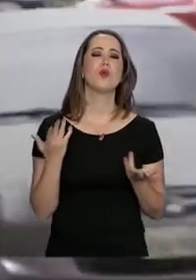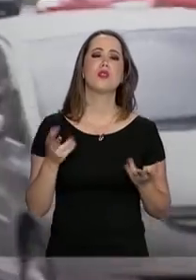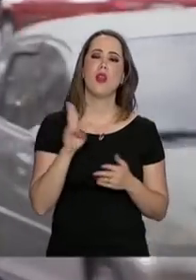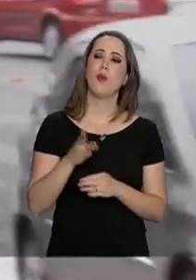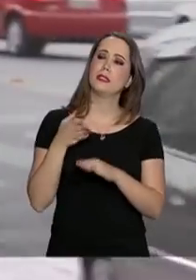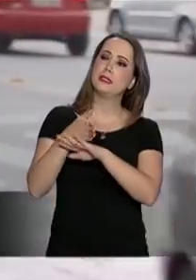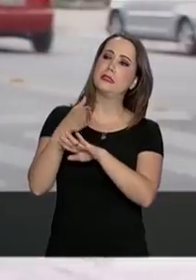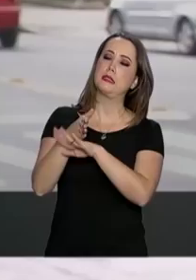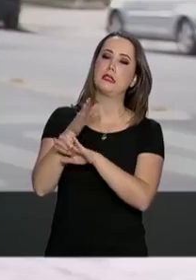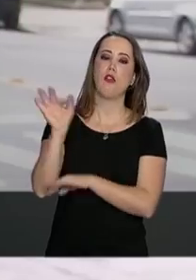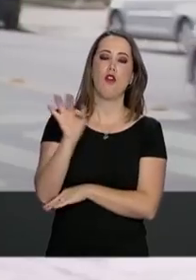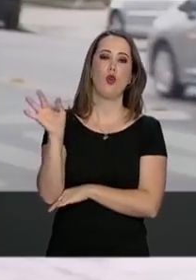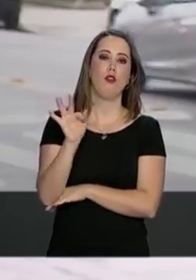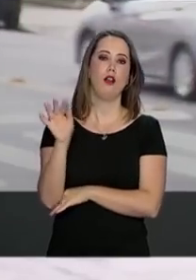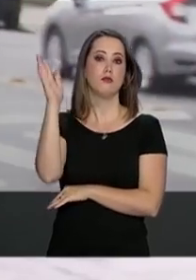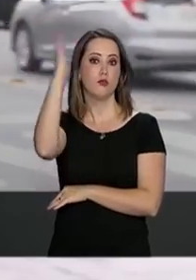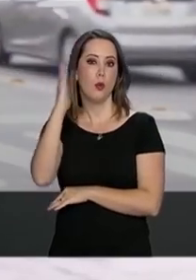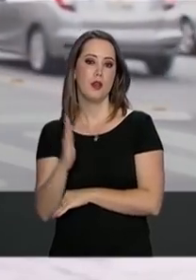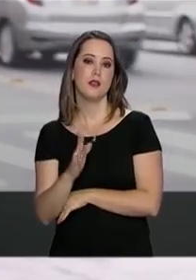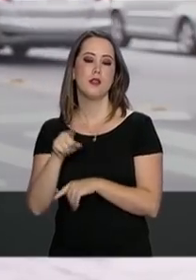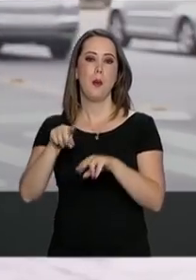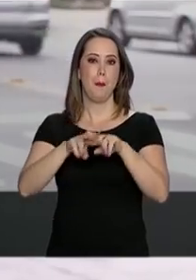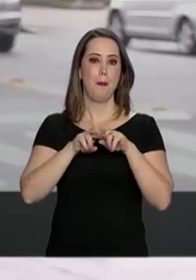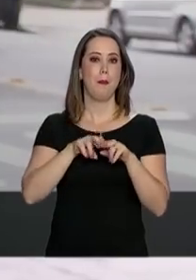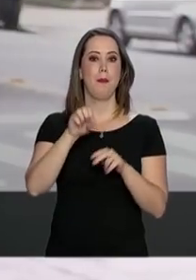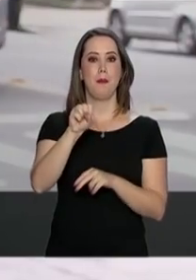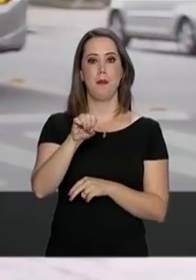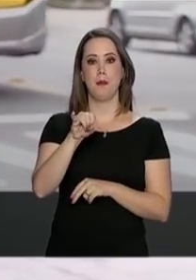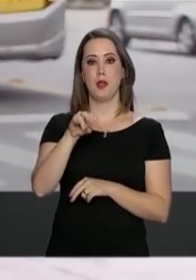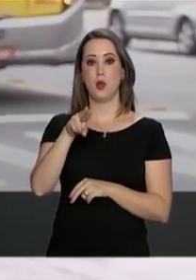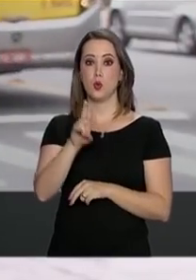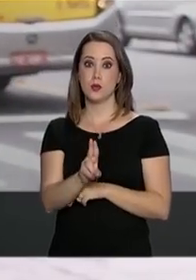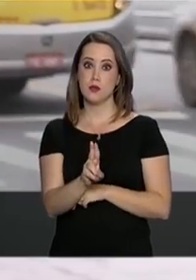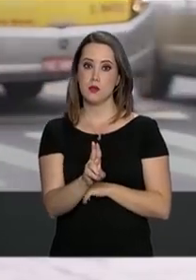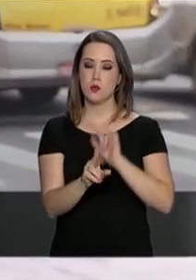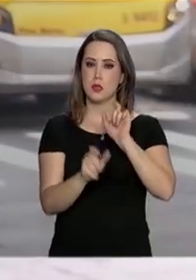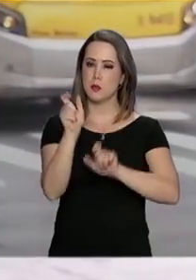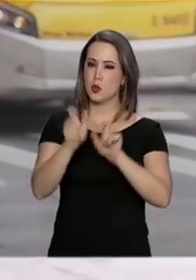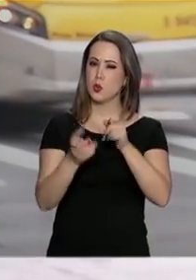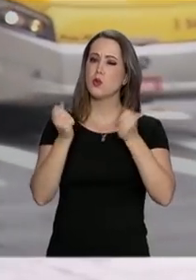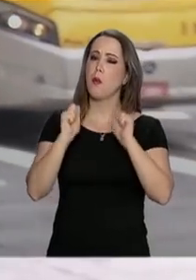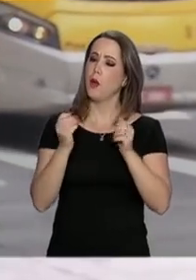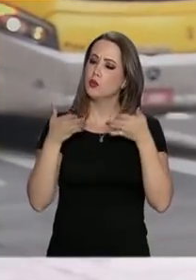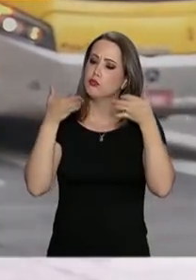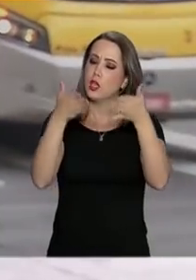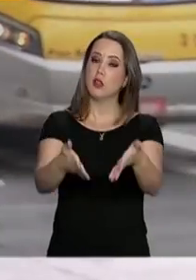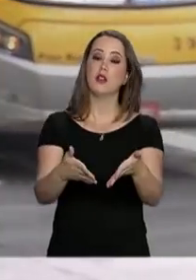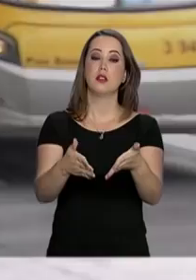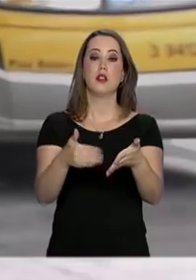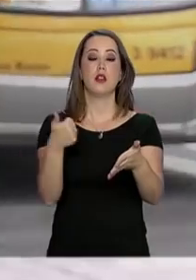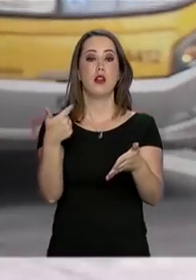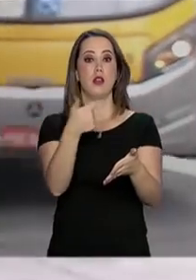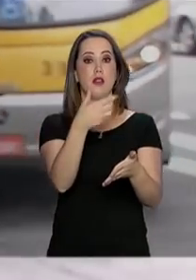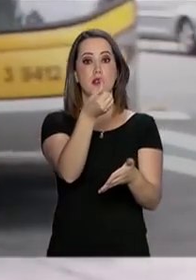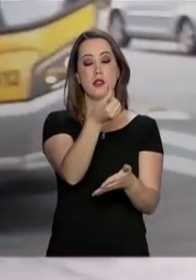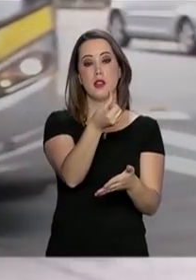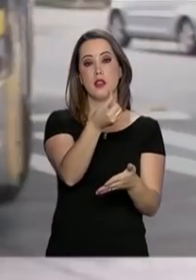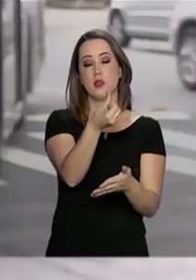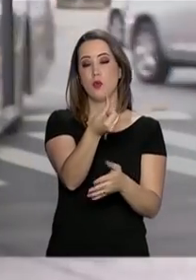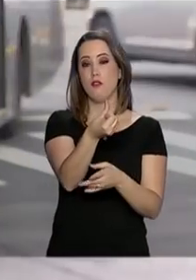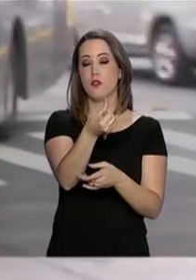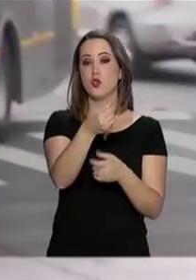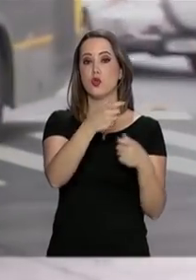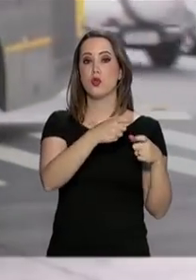brasileiras. Por meio do Sistema de Seleção Unificada, o SISU, os participantes podem ingressar em 129 instituições